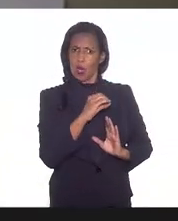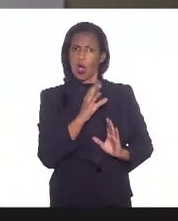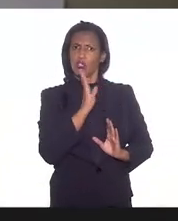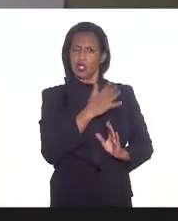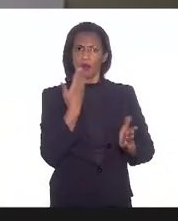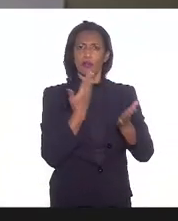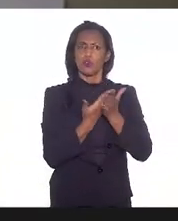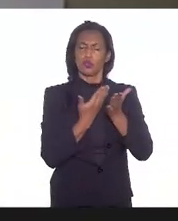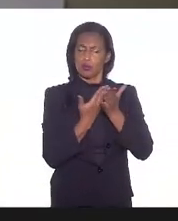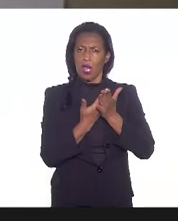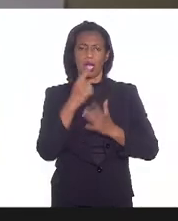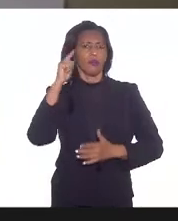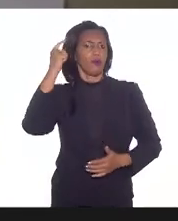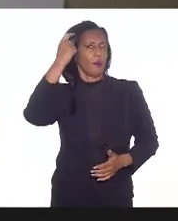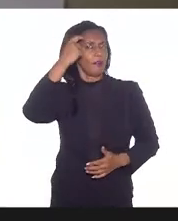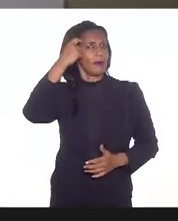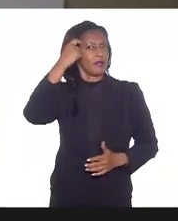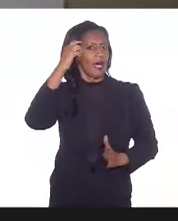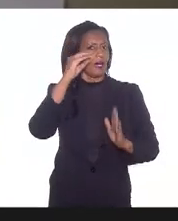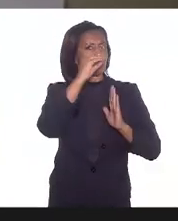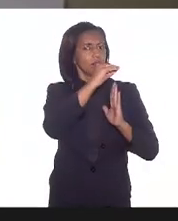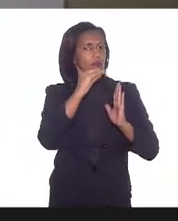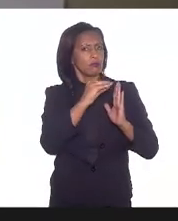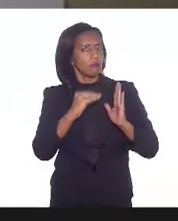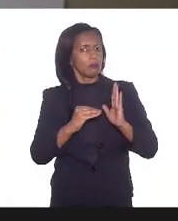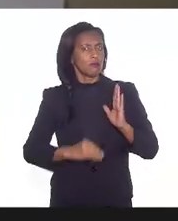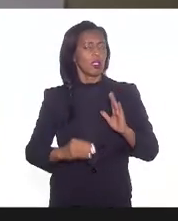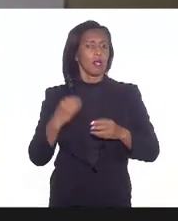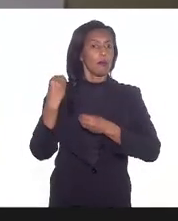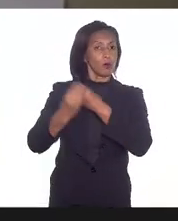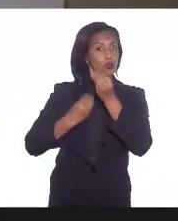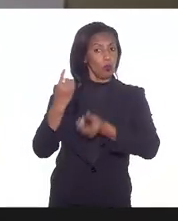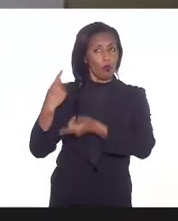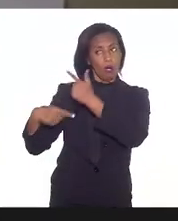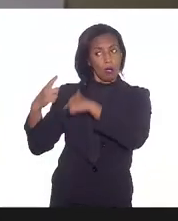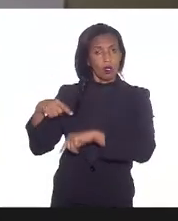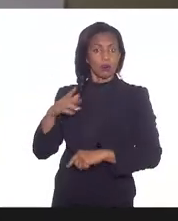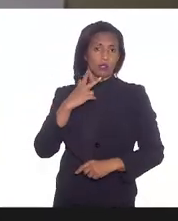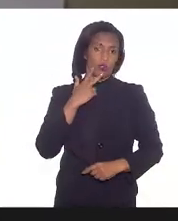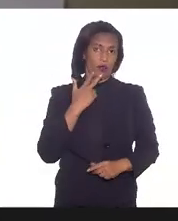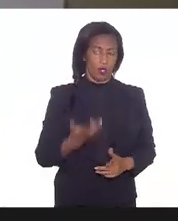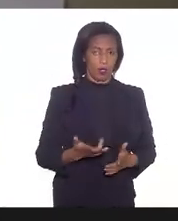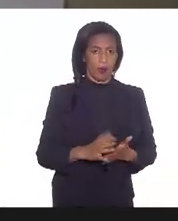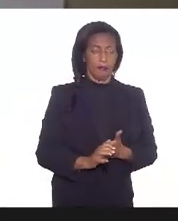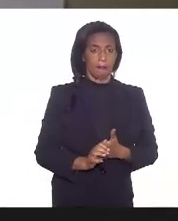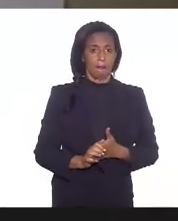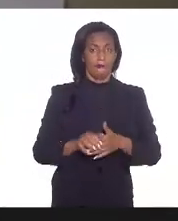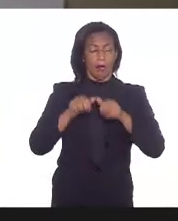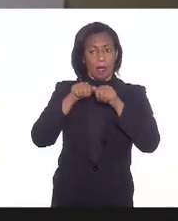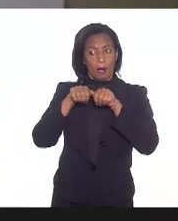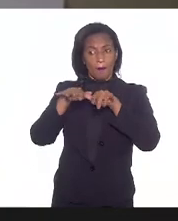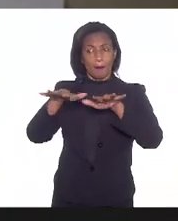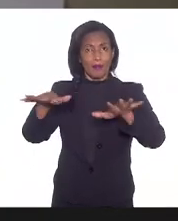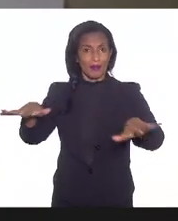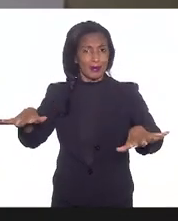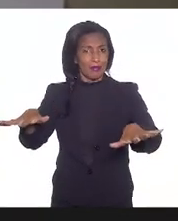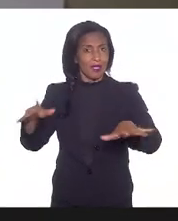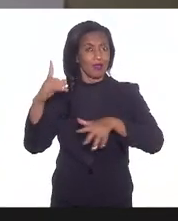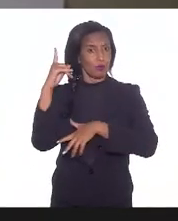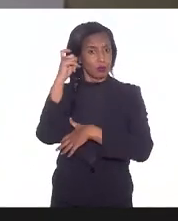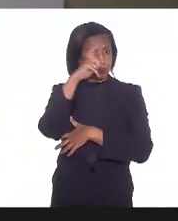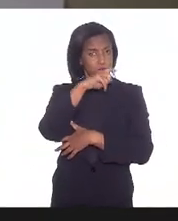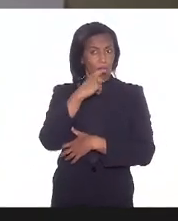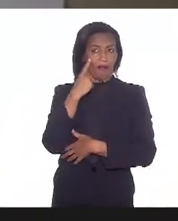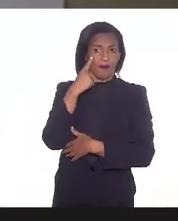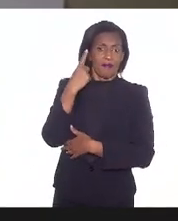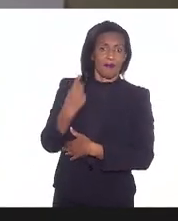pensados né mas é como eu falei um pouco antes a pandemia é algo muito dinâmico verificou